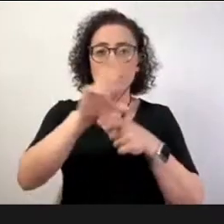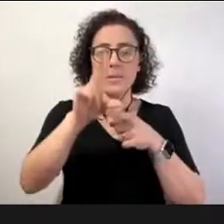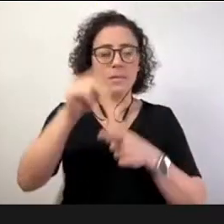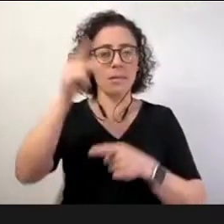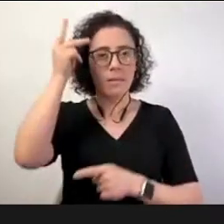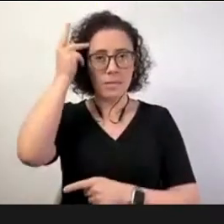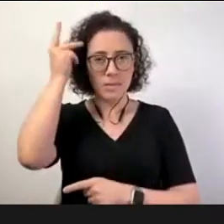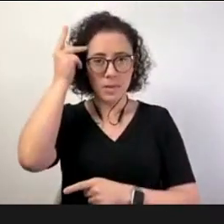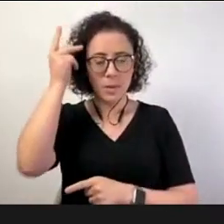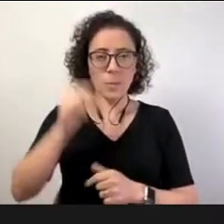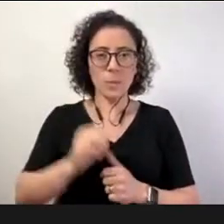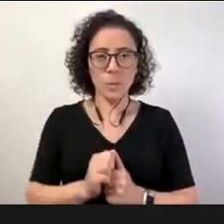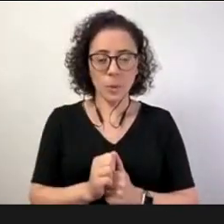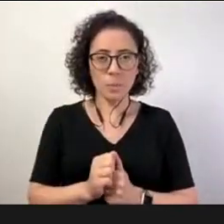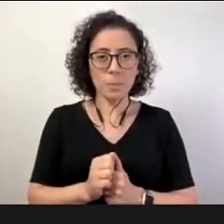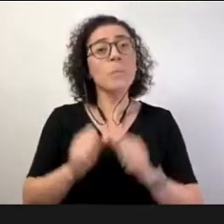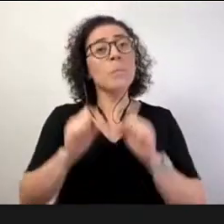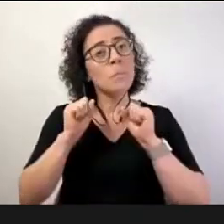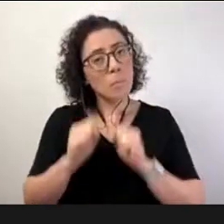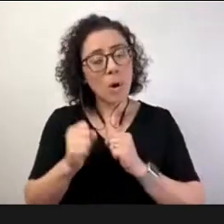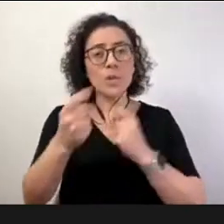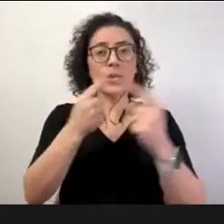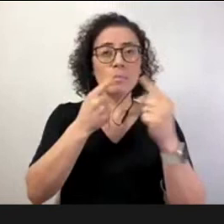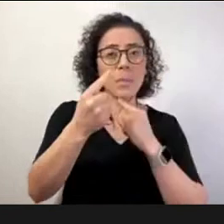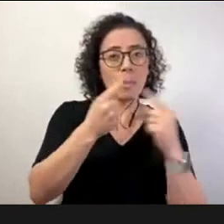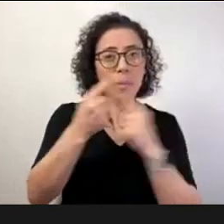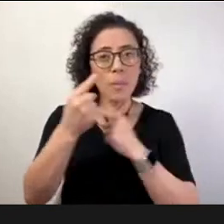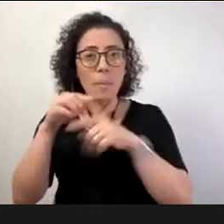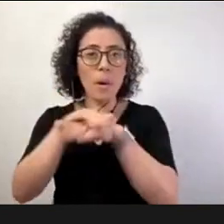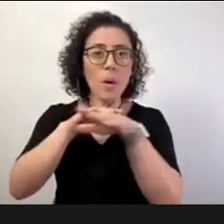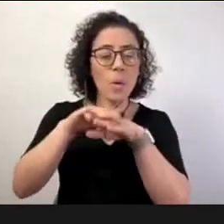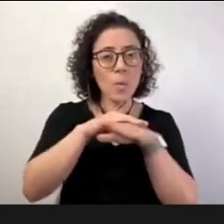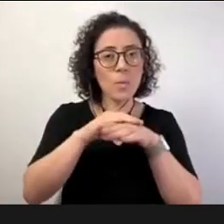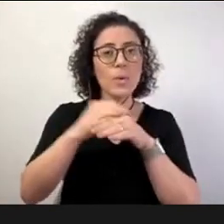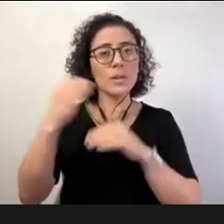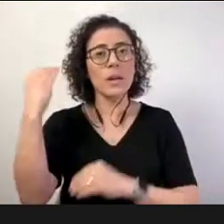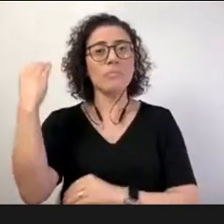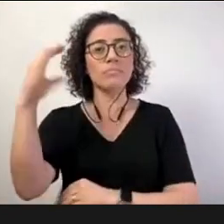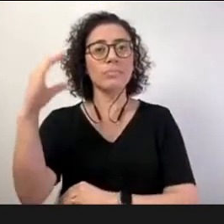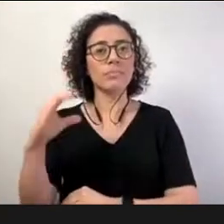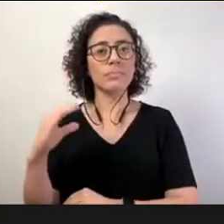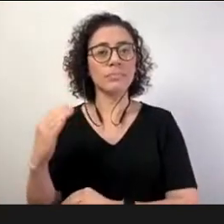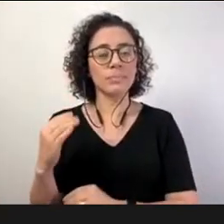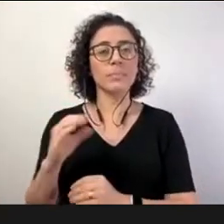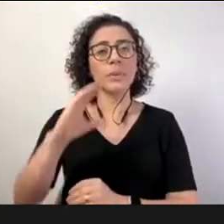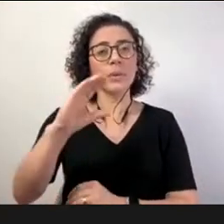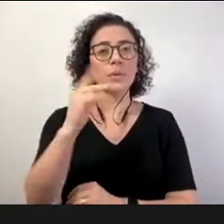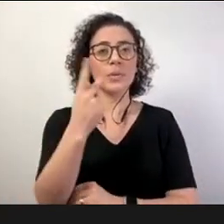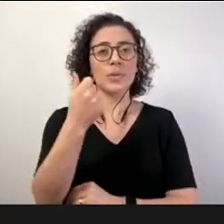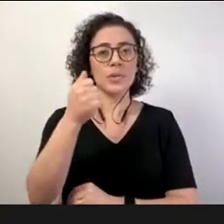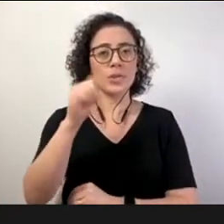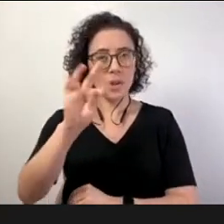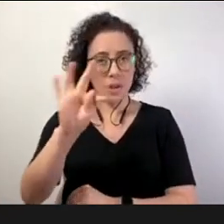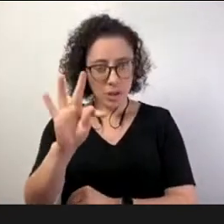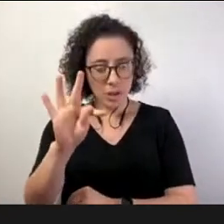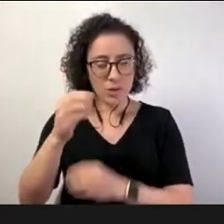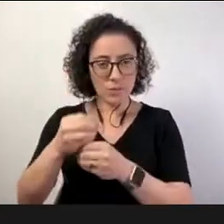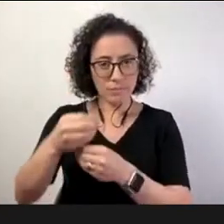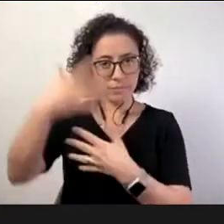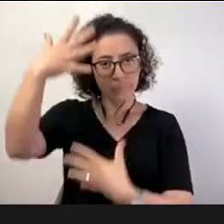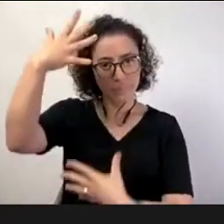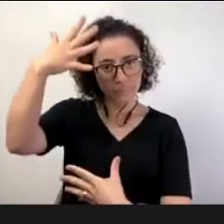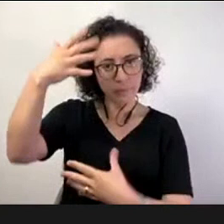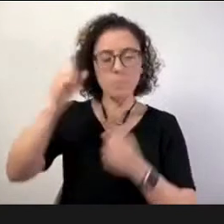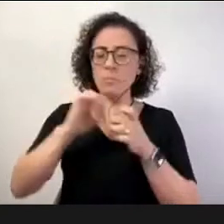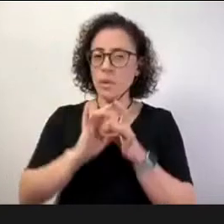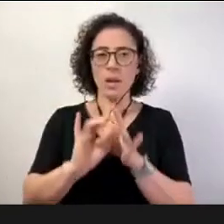será possível a interação pelo nosso chat, onde contaremos com a colaboração de André Rogério Pereira e